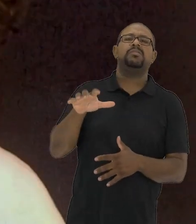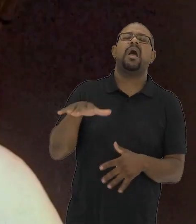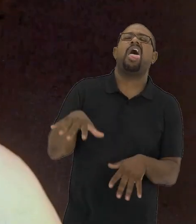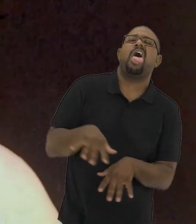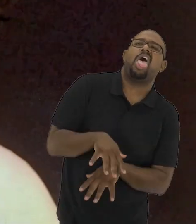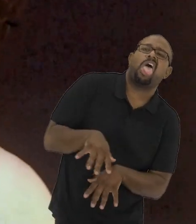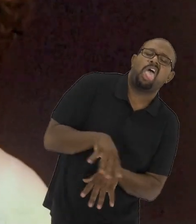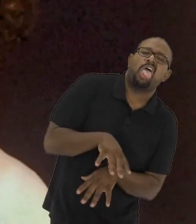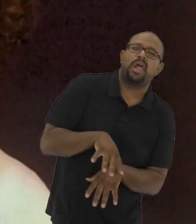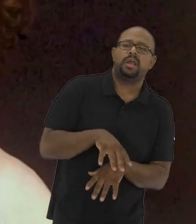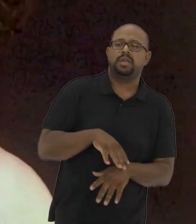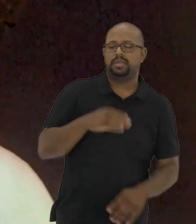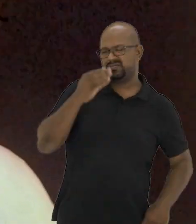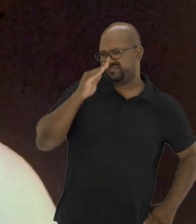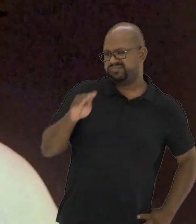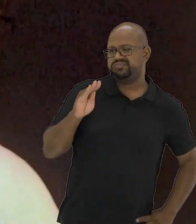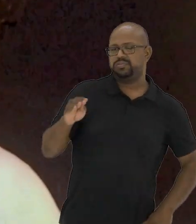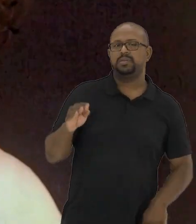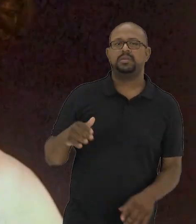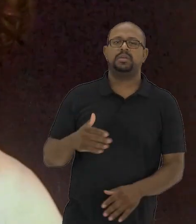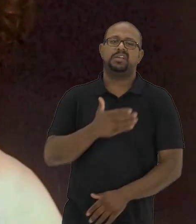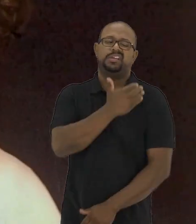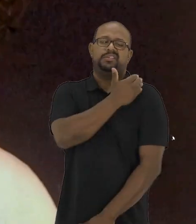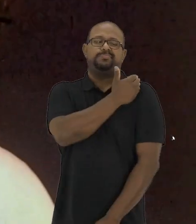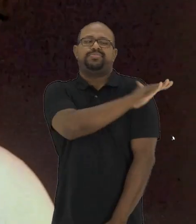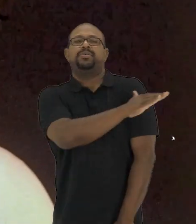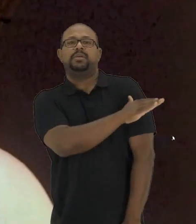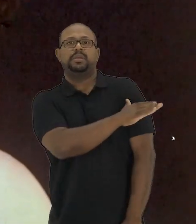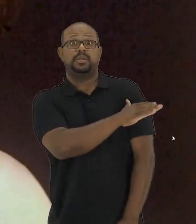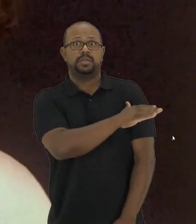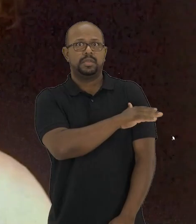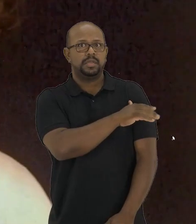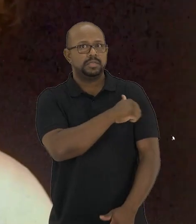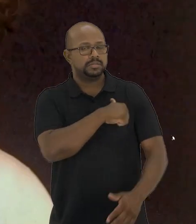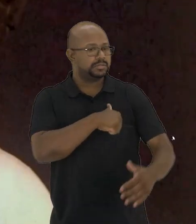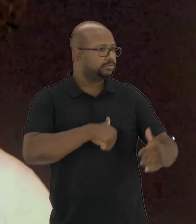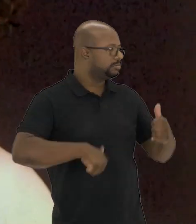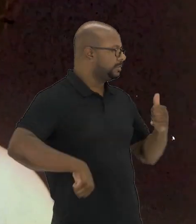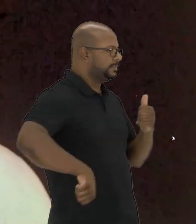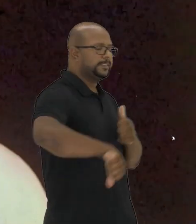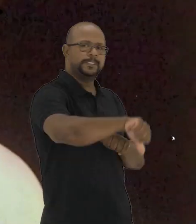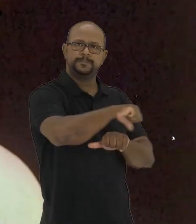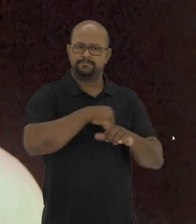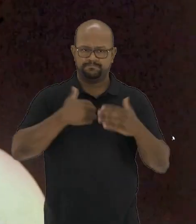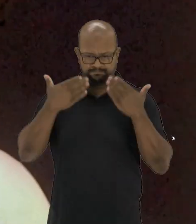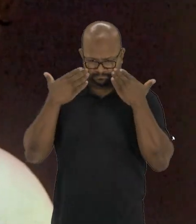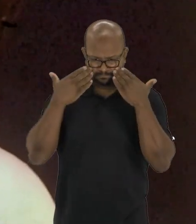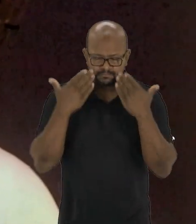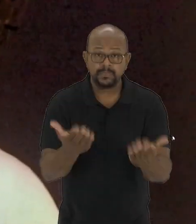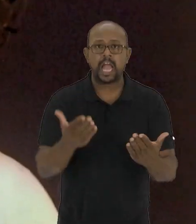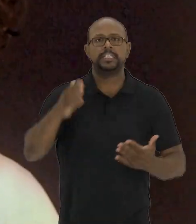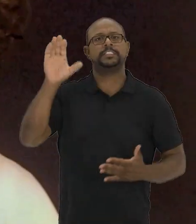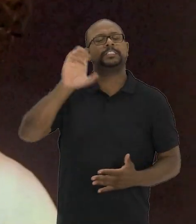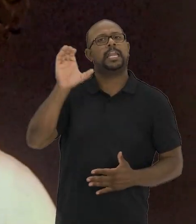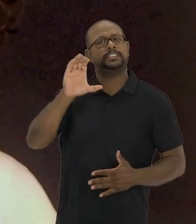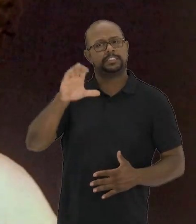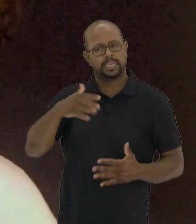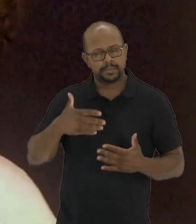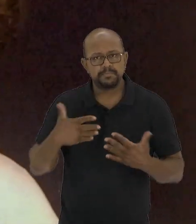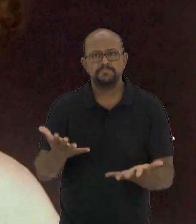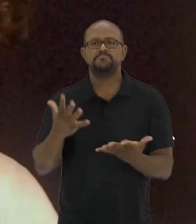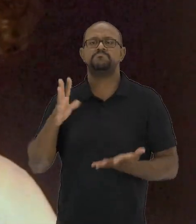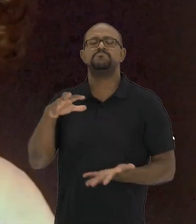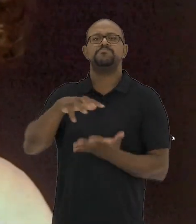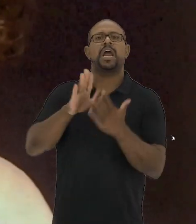monstruosos, aleijados, descartáveis, marginalizados, passam a trazer essa ciência